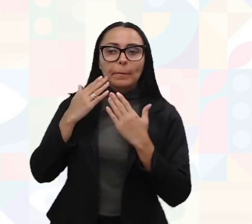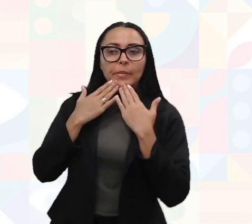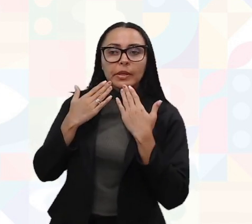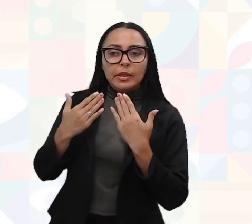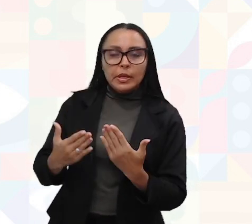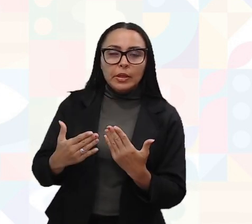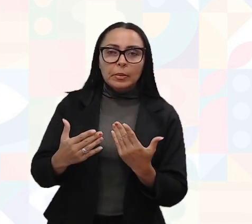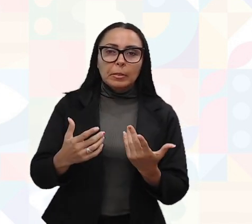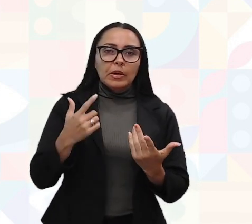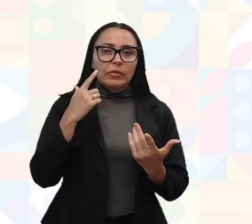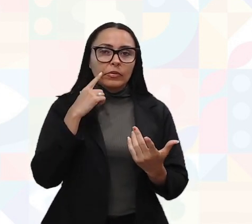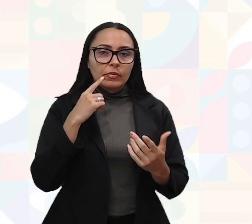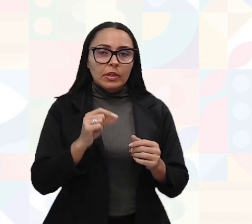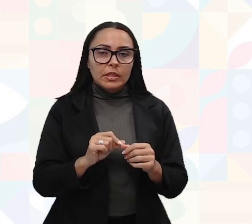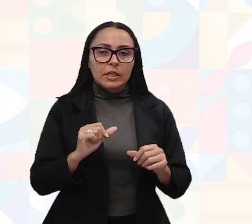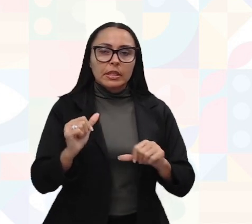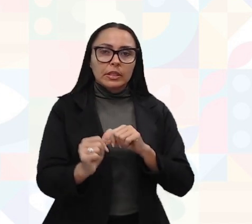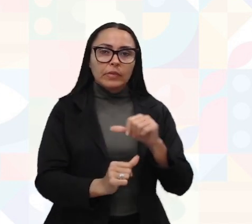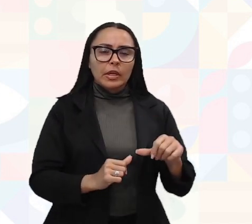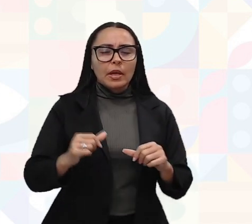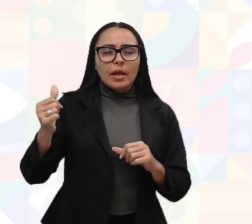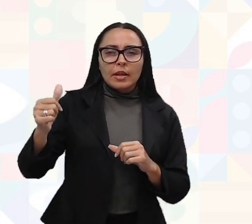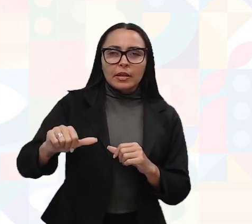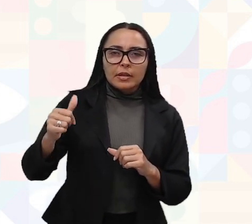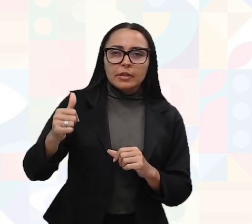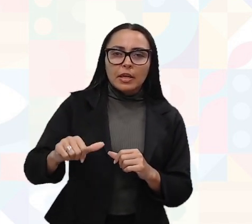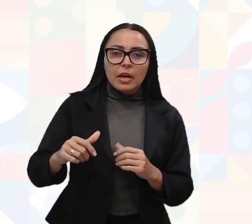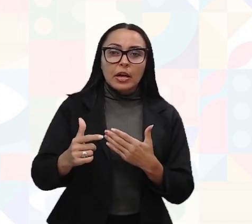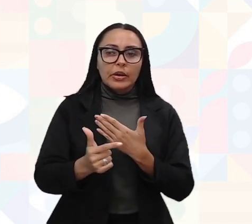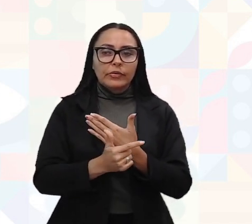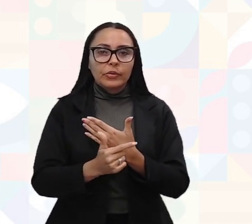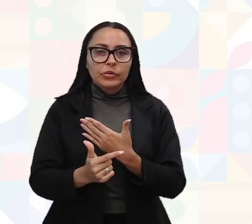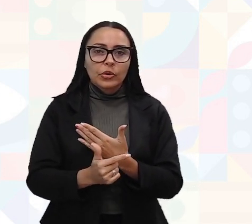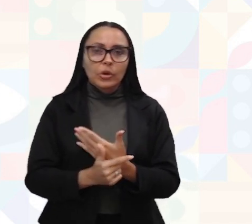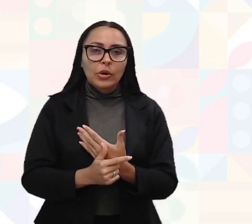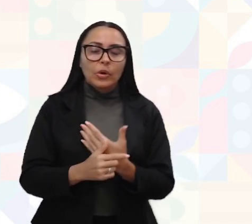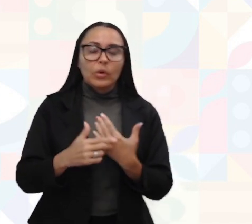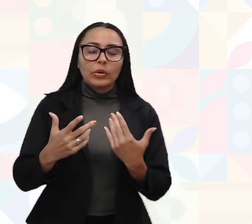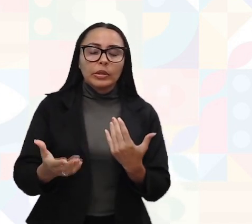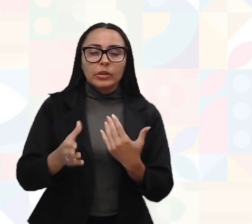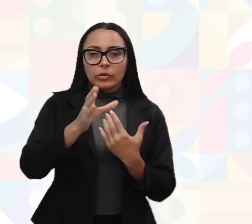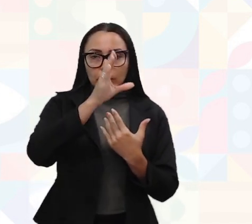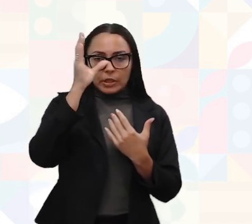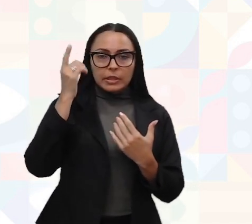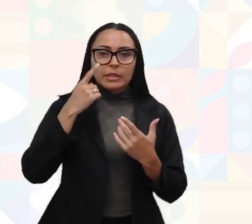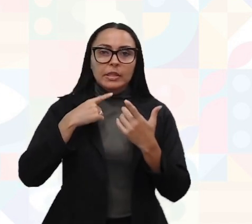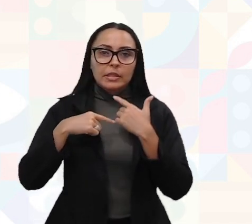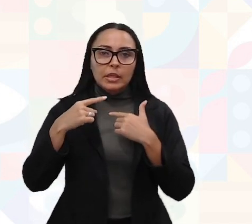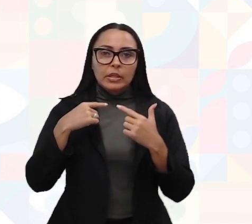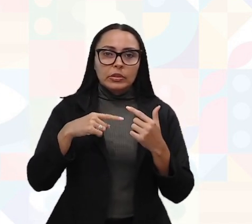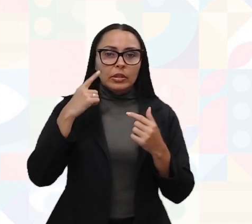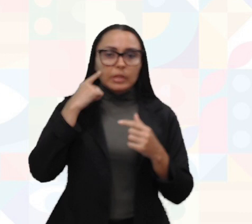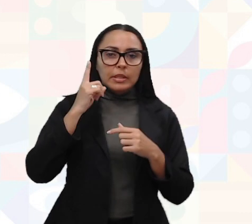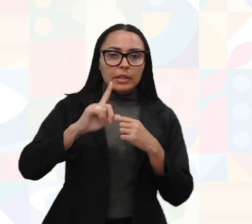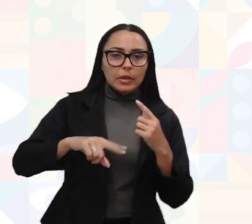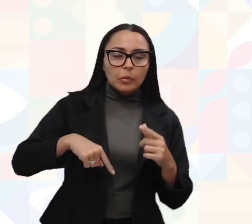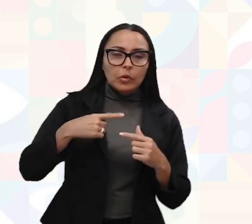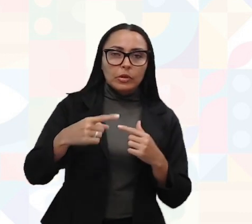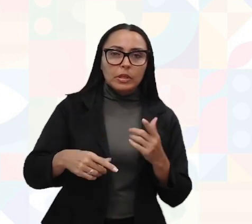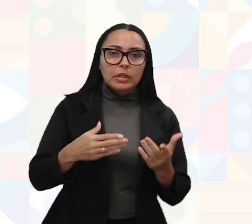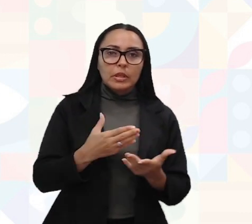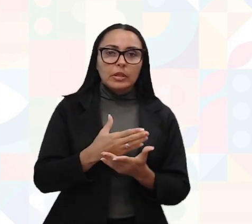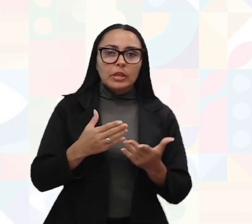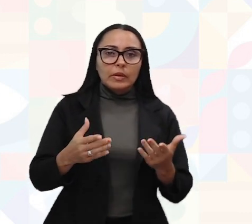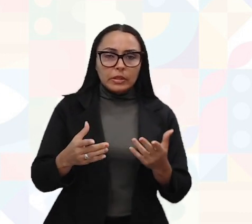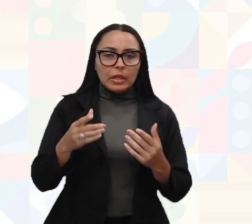fazer essa repaginada e vai analisar as funções, o que é que esse cliente deseja. E após isso, ele vai poder